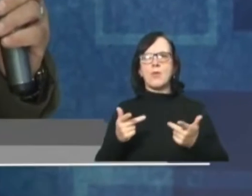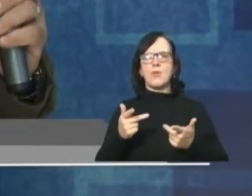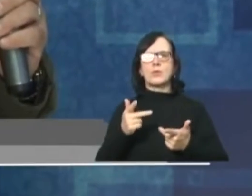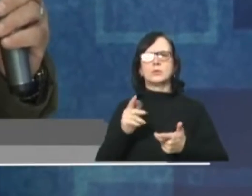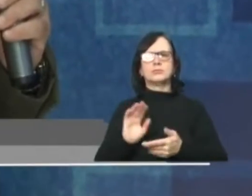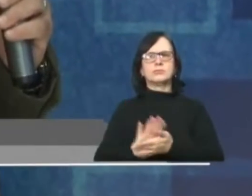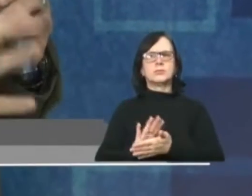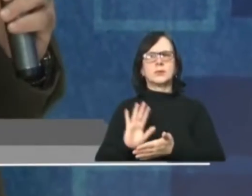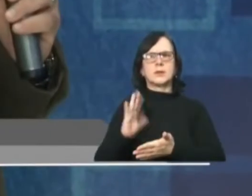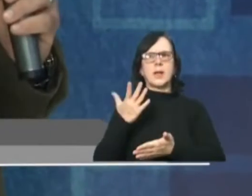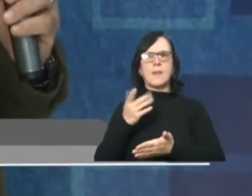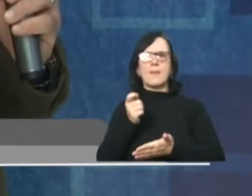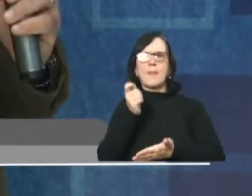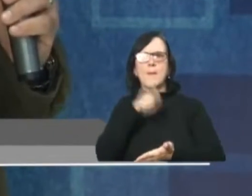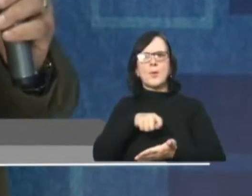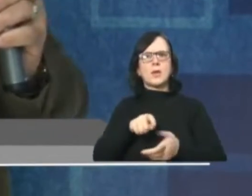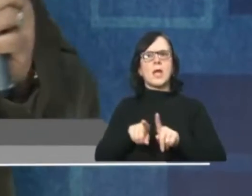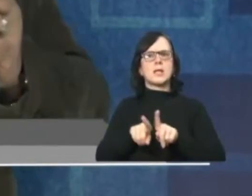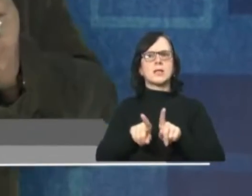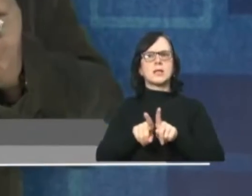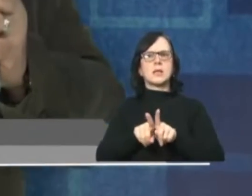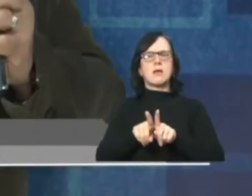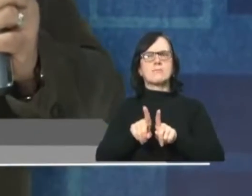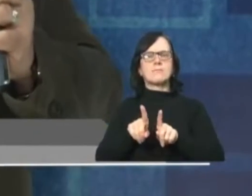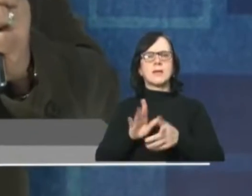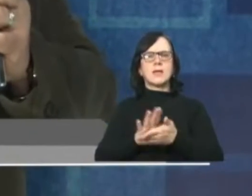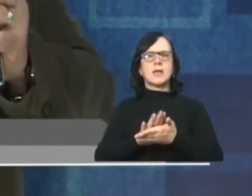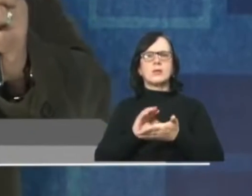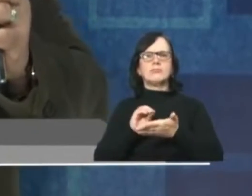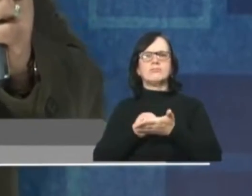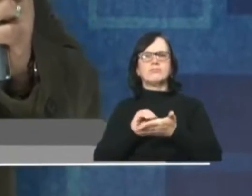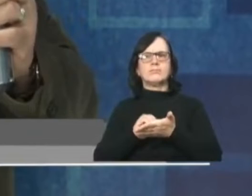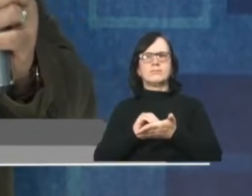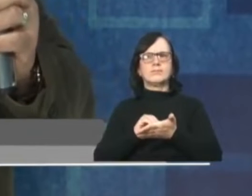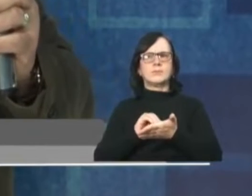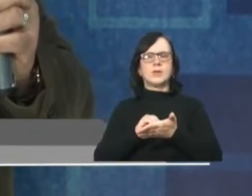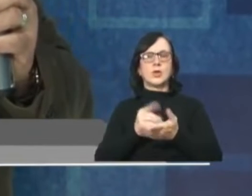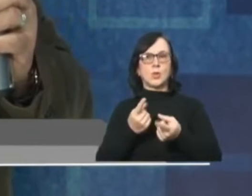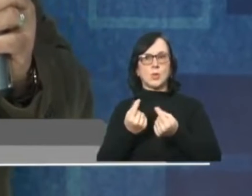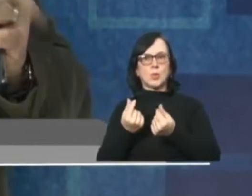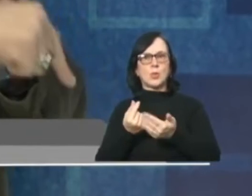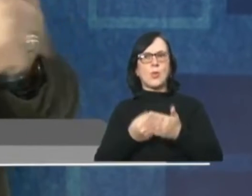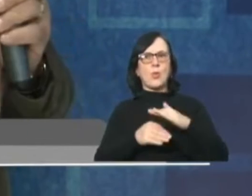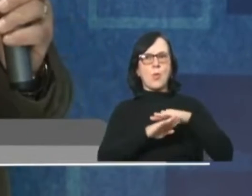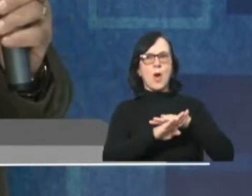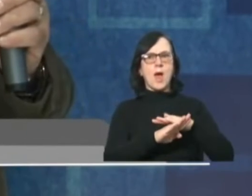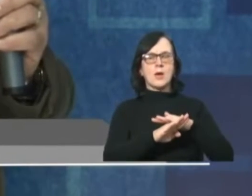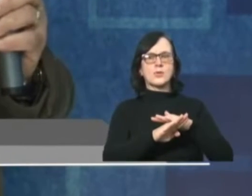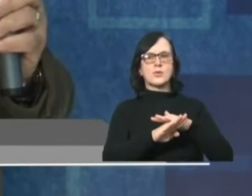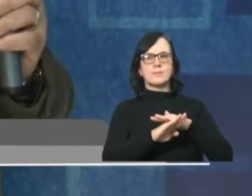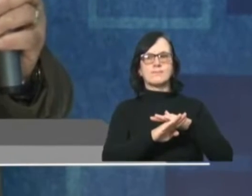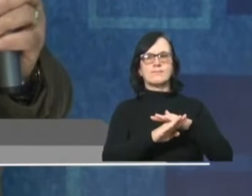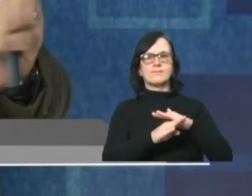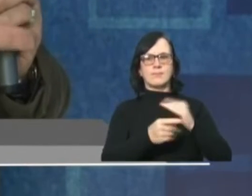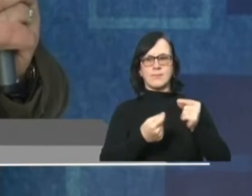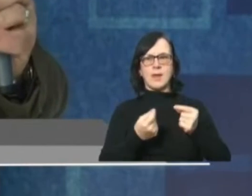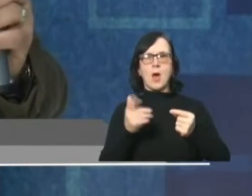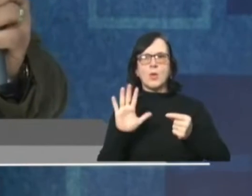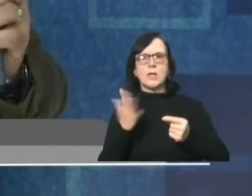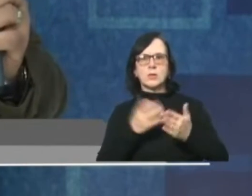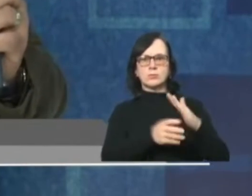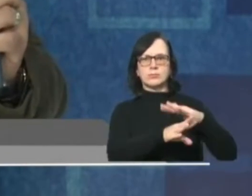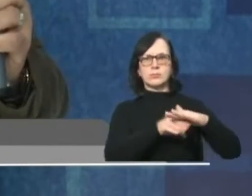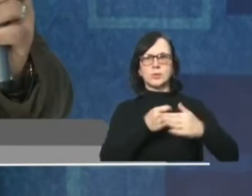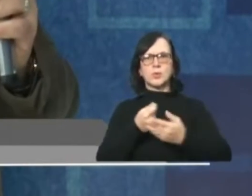inusitada, aquilo que não pudesse ser previsto, eu tivesse uma fração de recursos para atender essa emergência. Então é